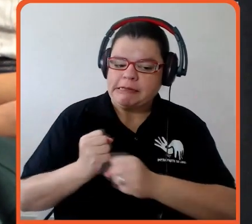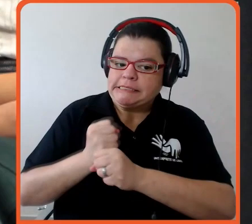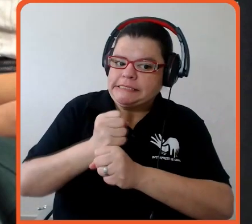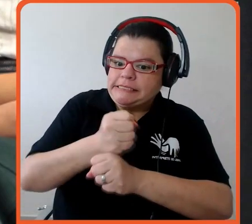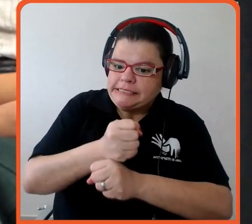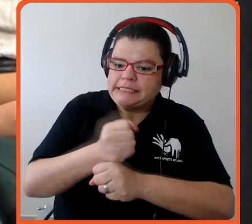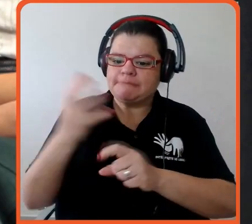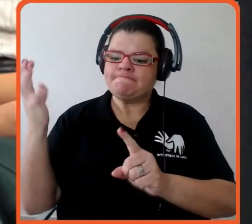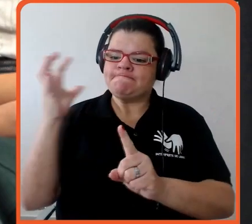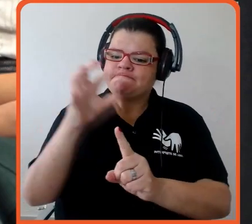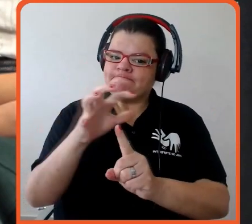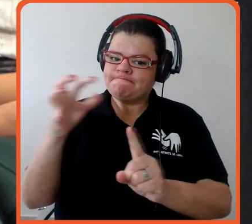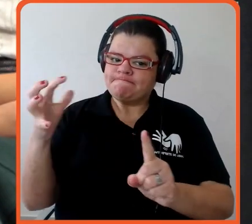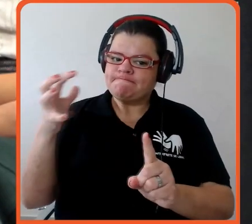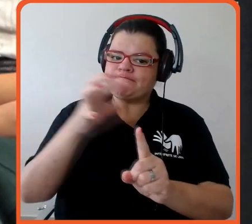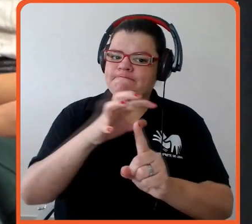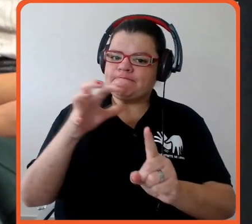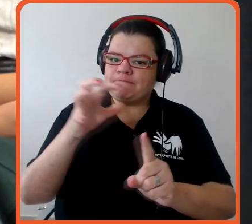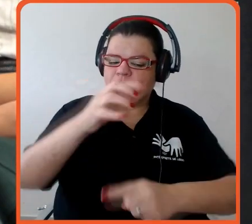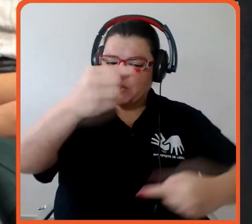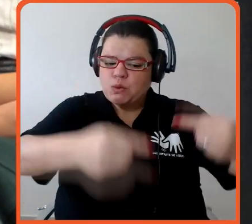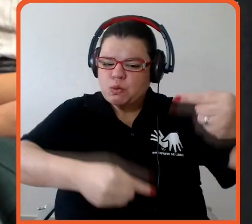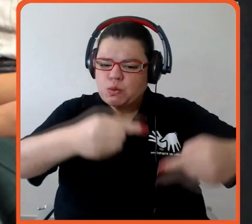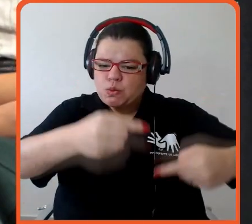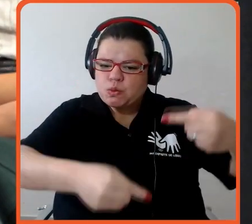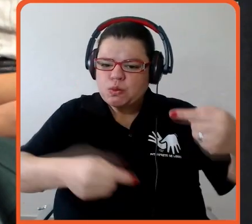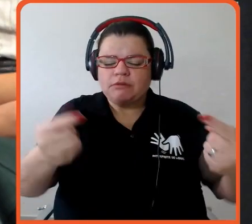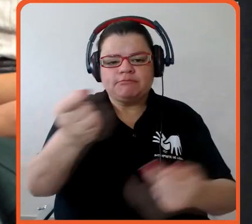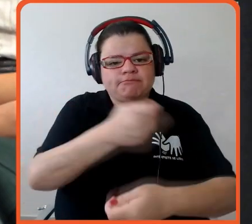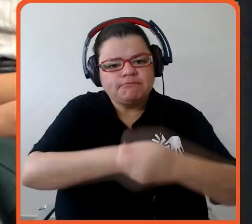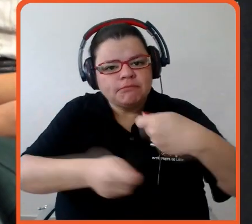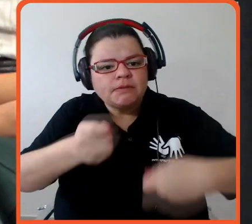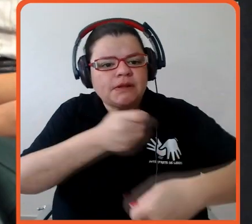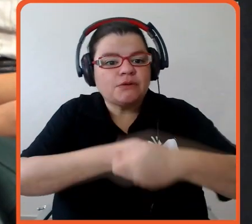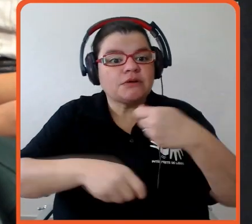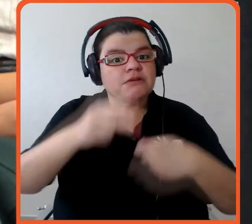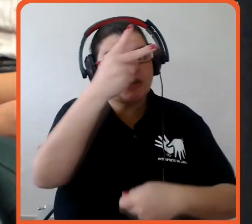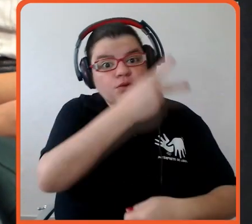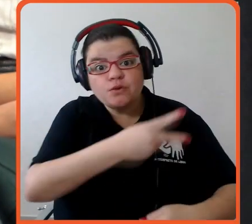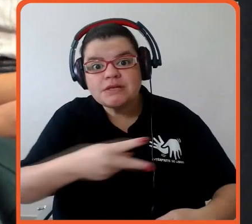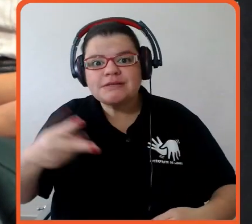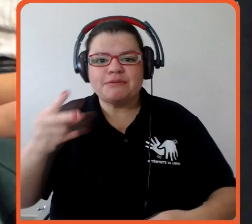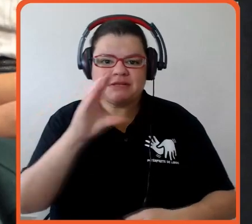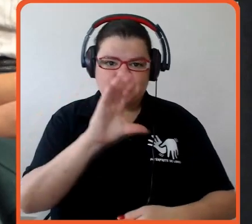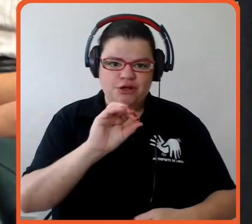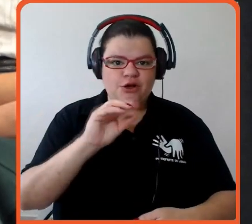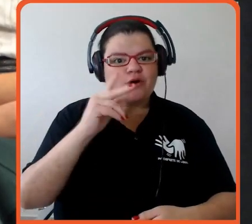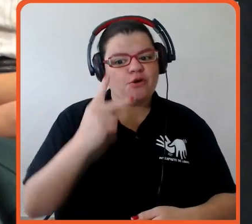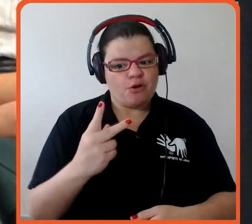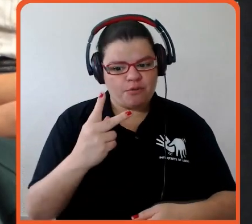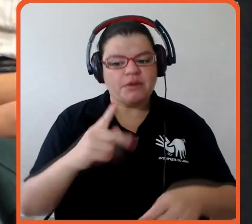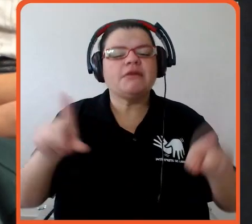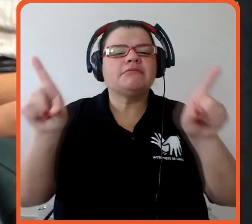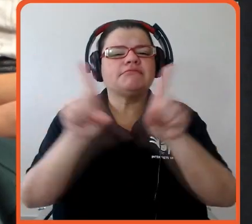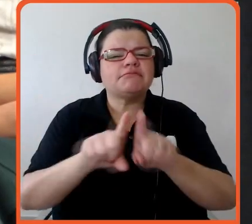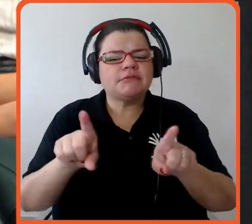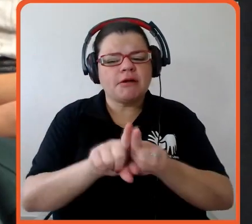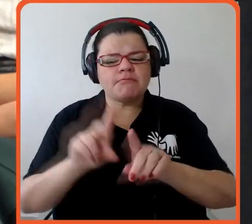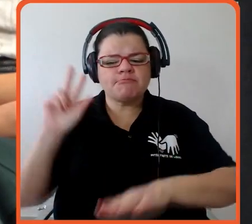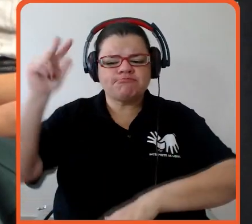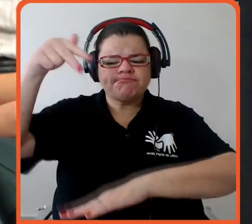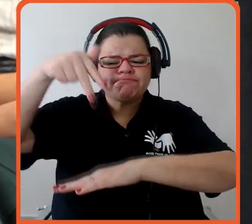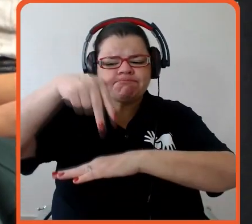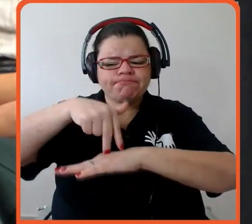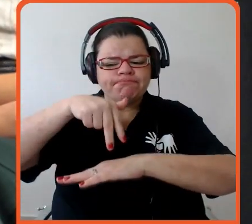discussão, na negociação ao longo das duas semanas de COPE, além disso também protagonismo muito grande por parte do